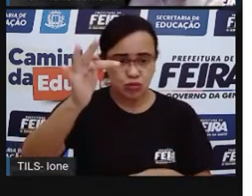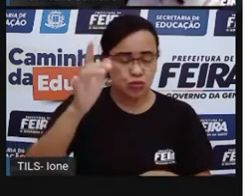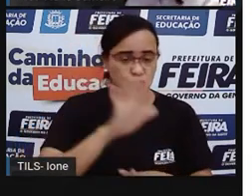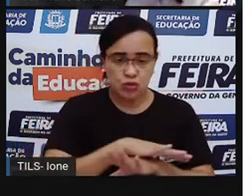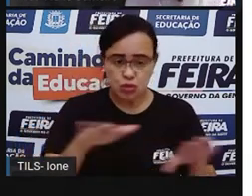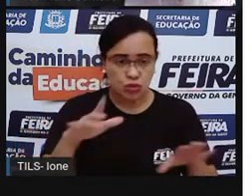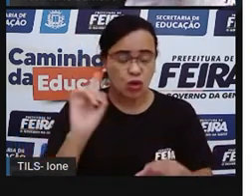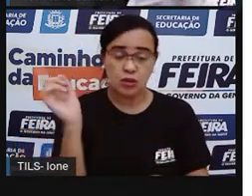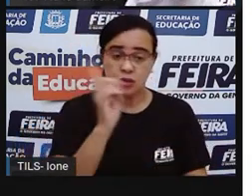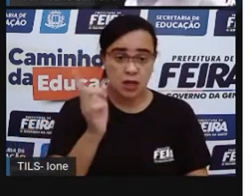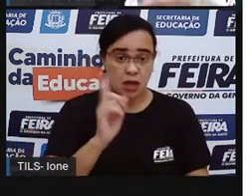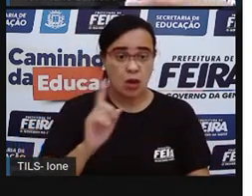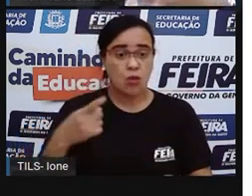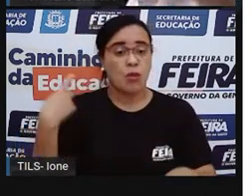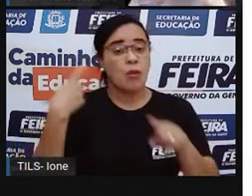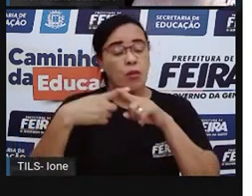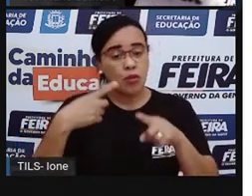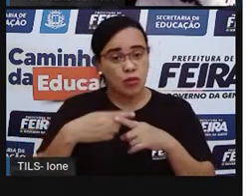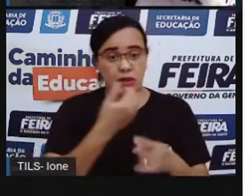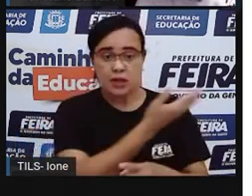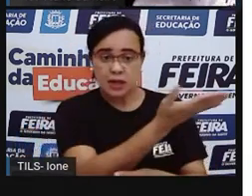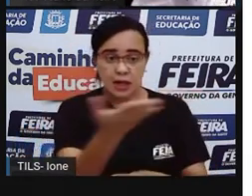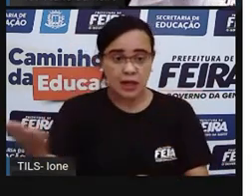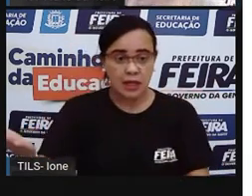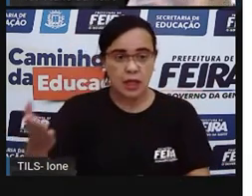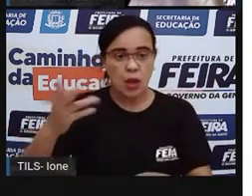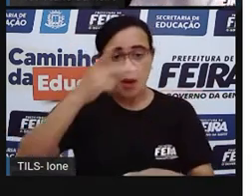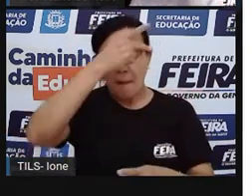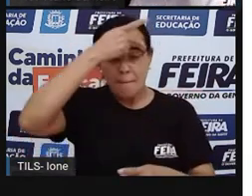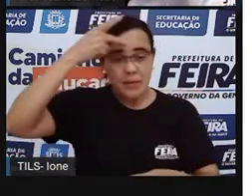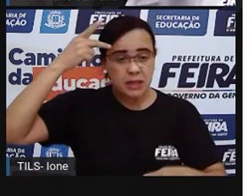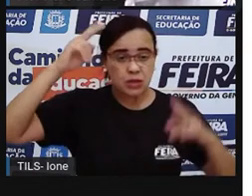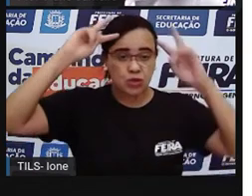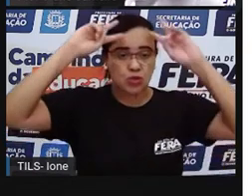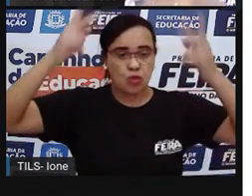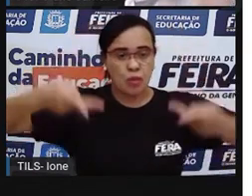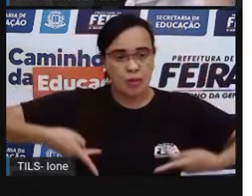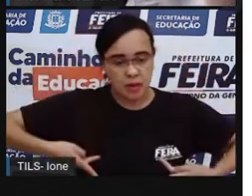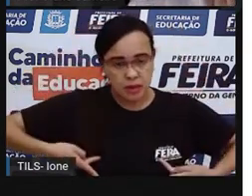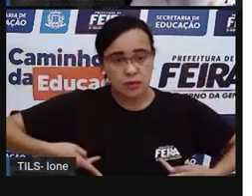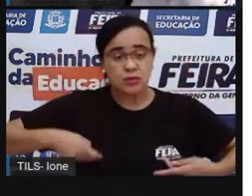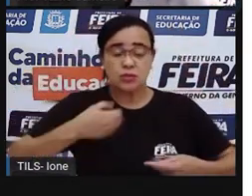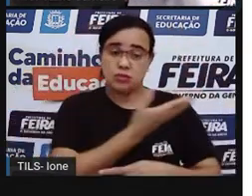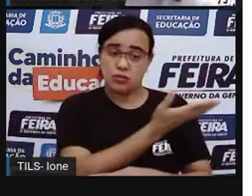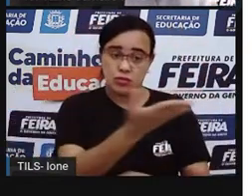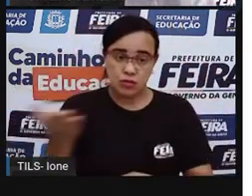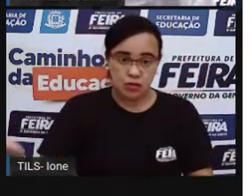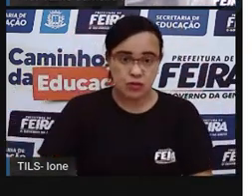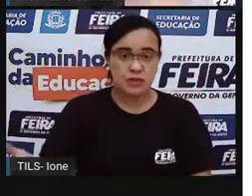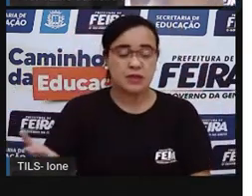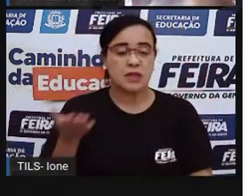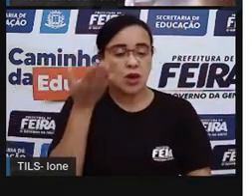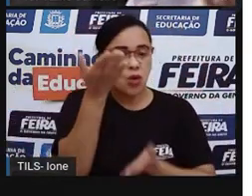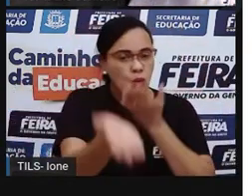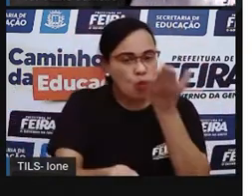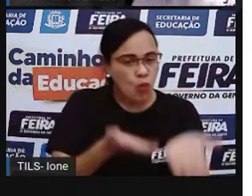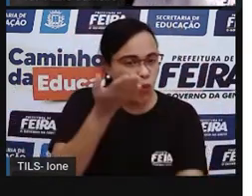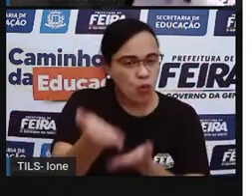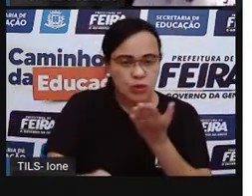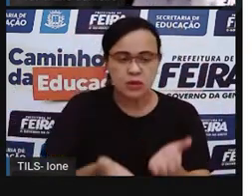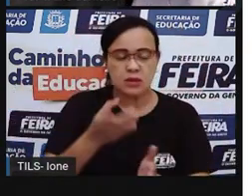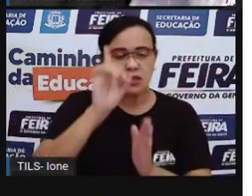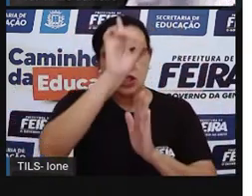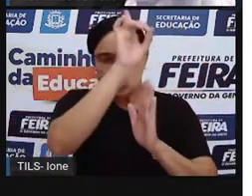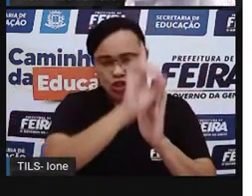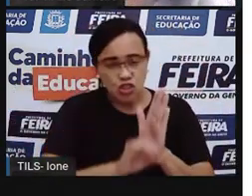Hoje, né? Então, vocês, crianças, são seres humanos. Vocês merecem todo o cuidado, todos os direitos,